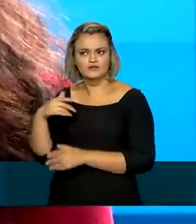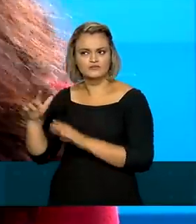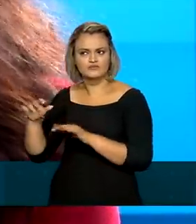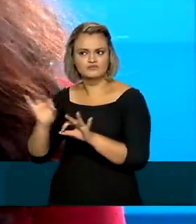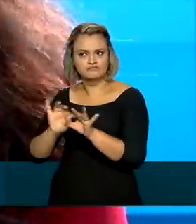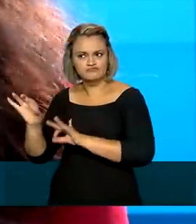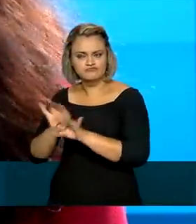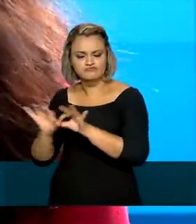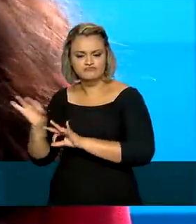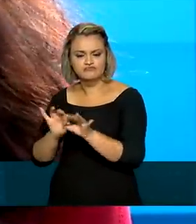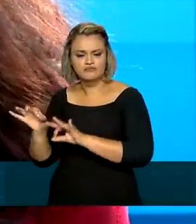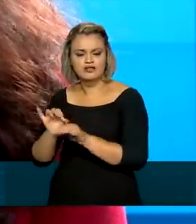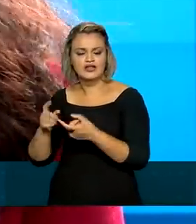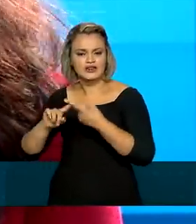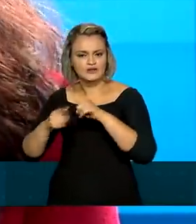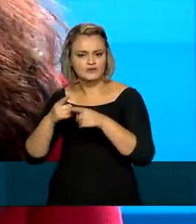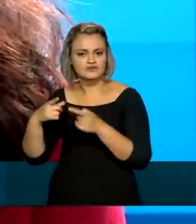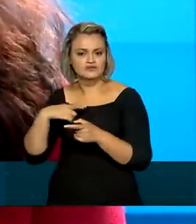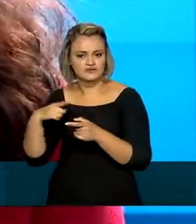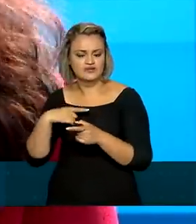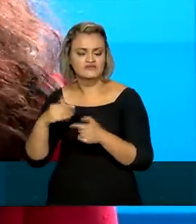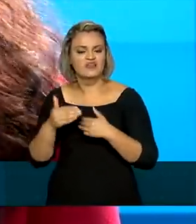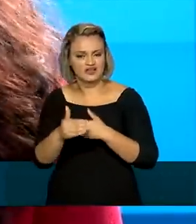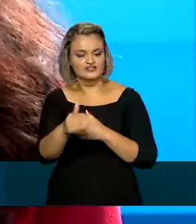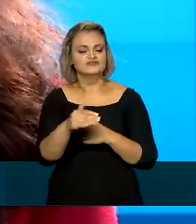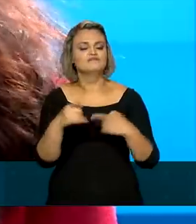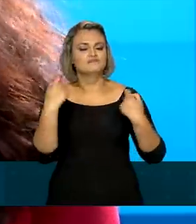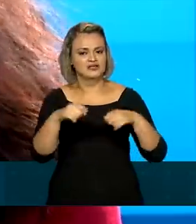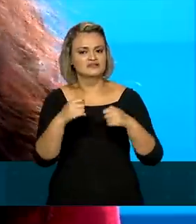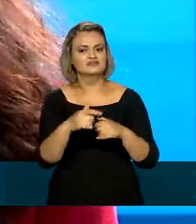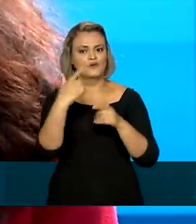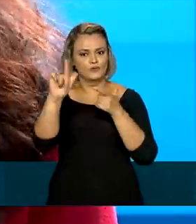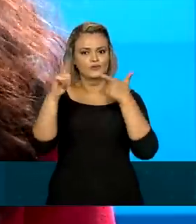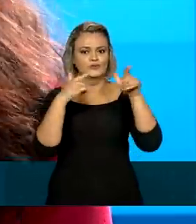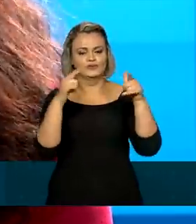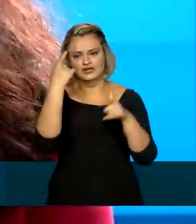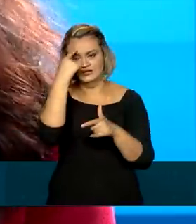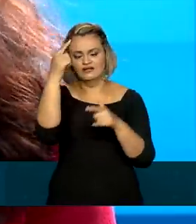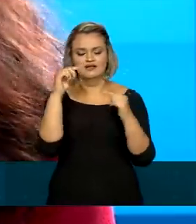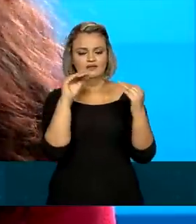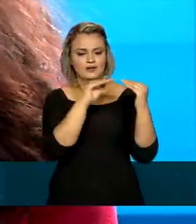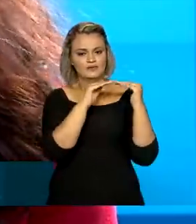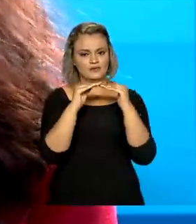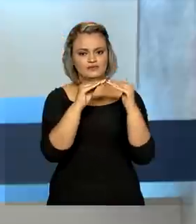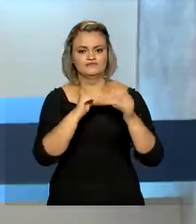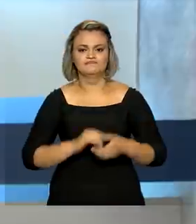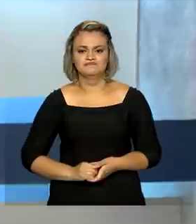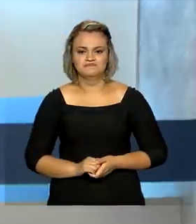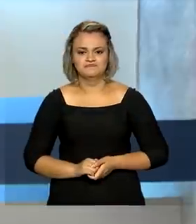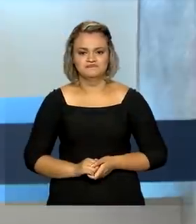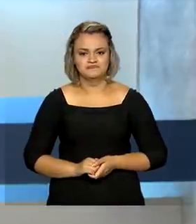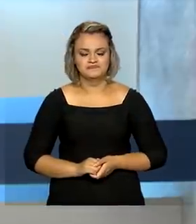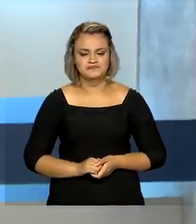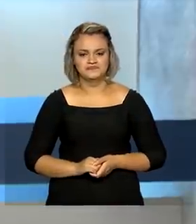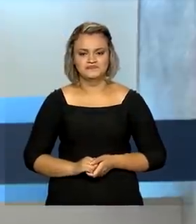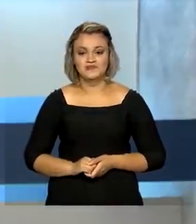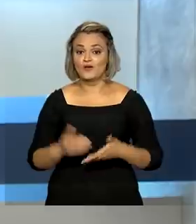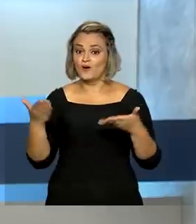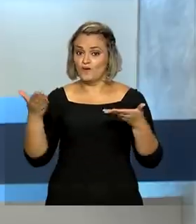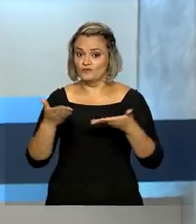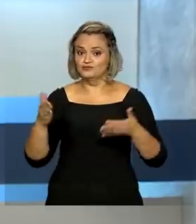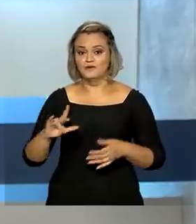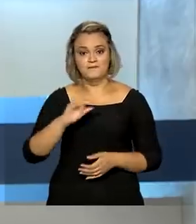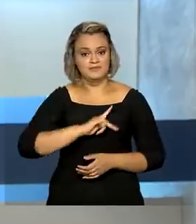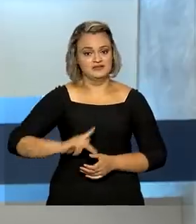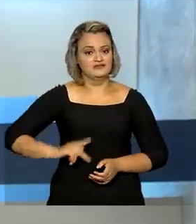Então, tem muita negociação para fazer, para concordar as ideias dos diferentes países. E hoje, o